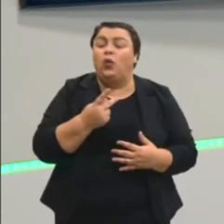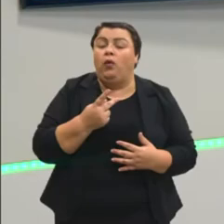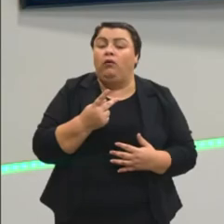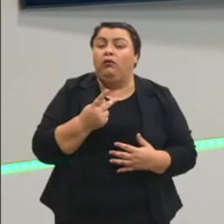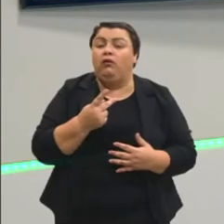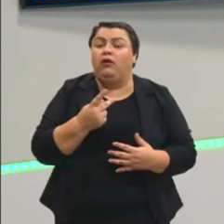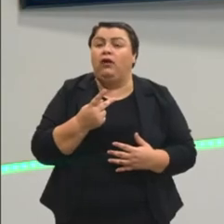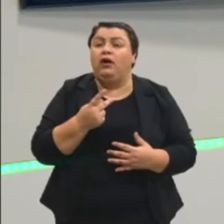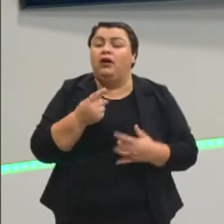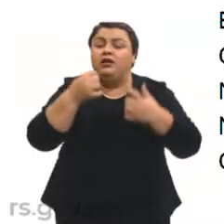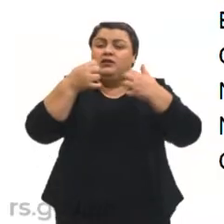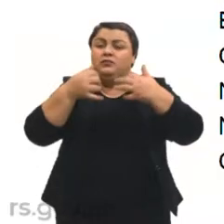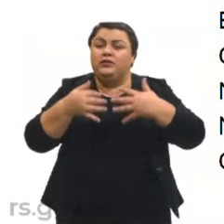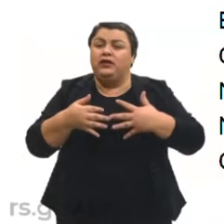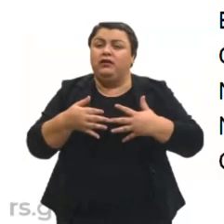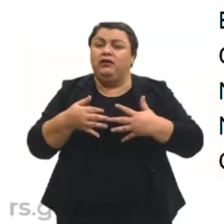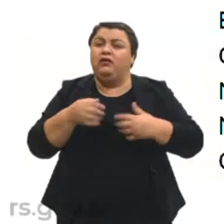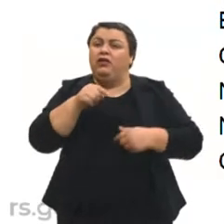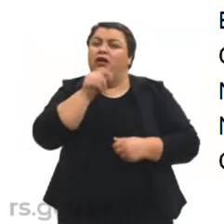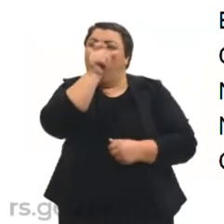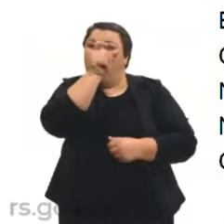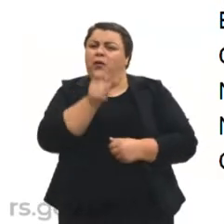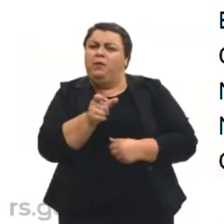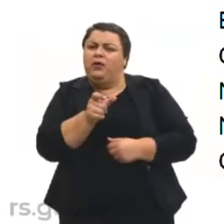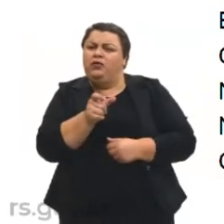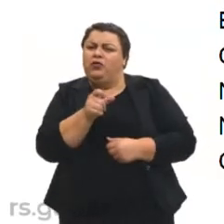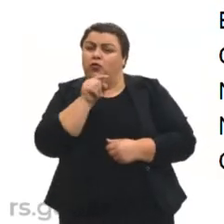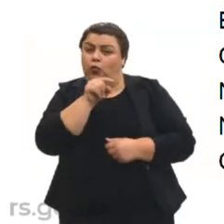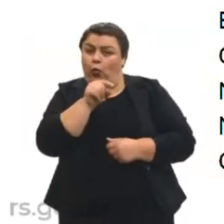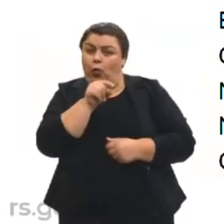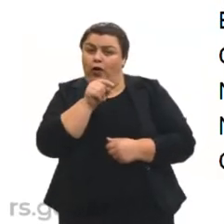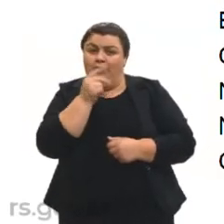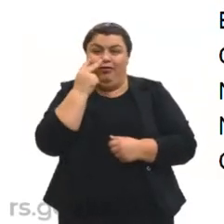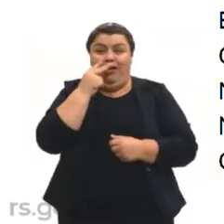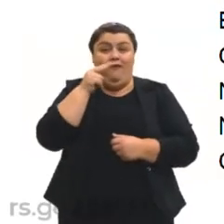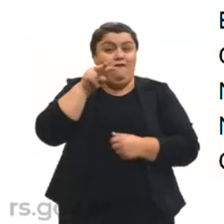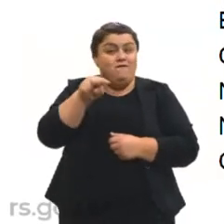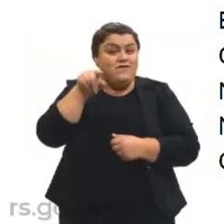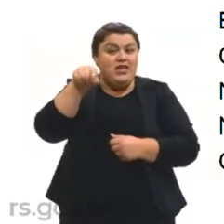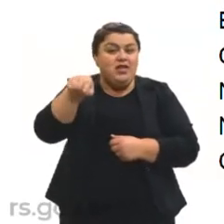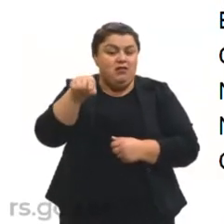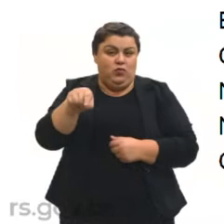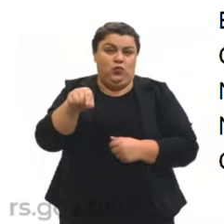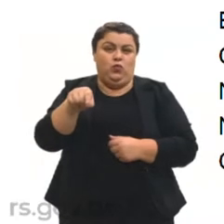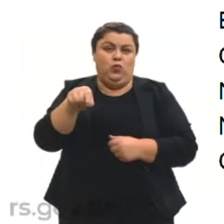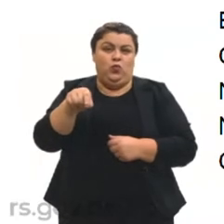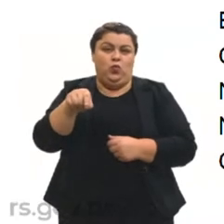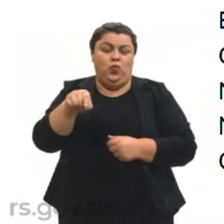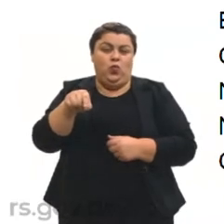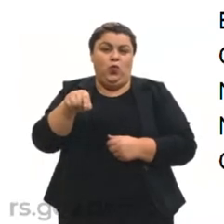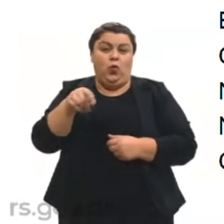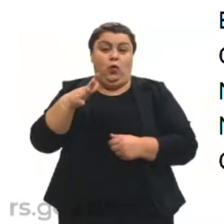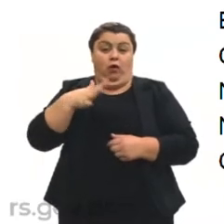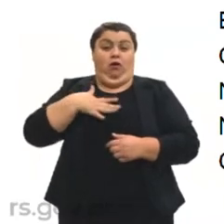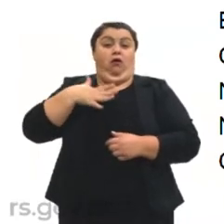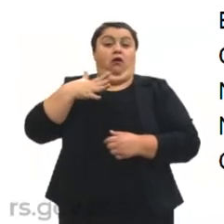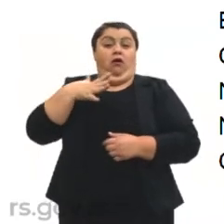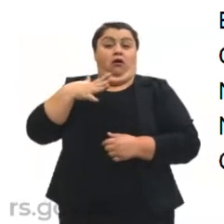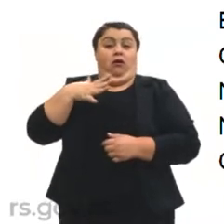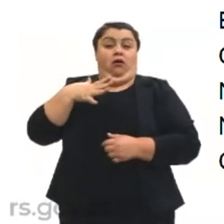história nos fala sobre alguém que está olhando essa cena e vê com espanto,